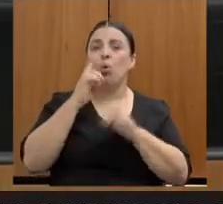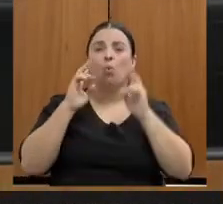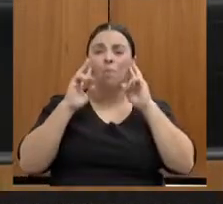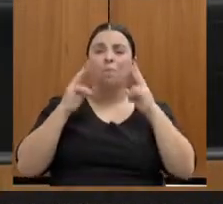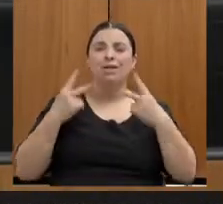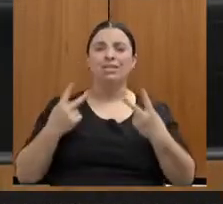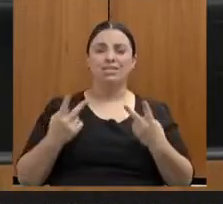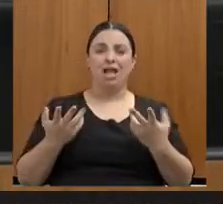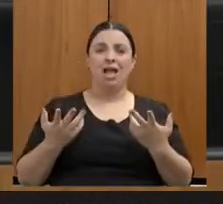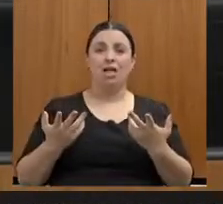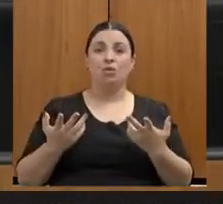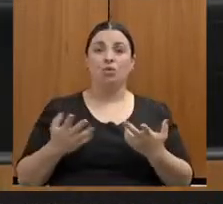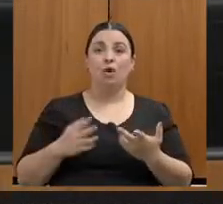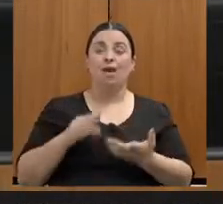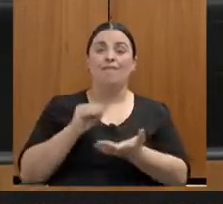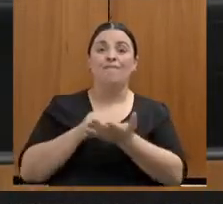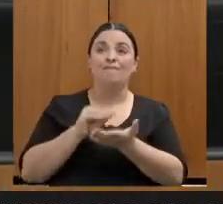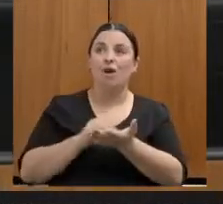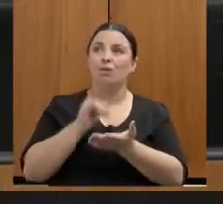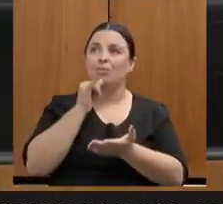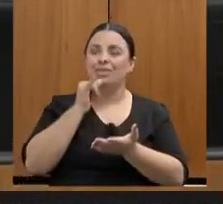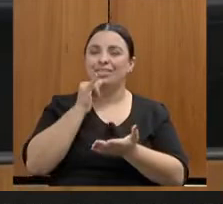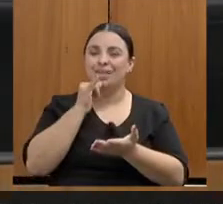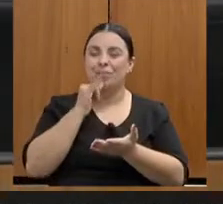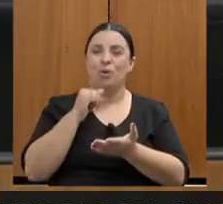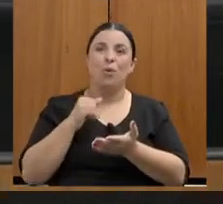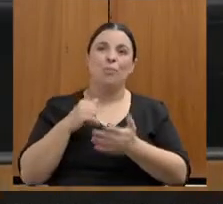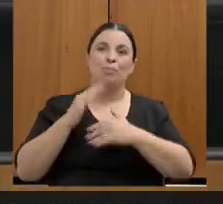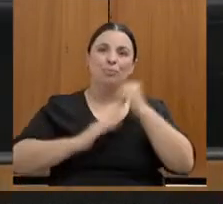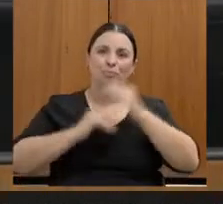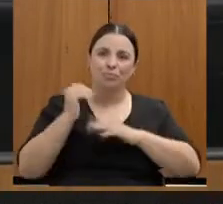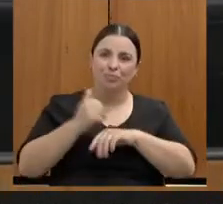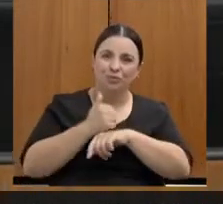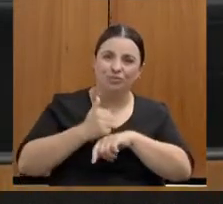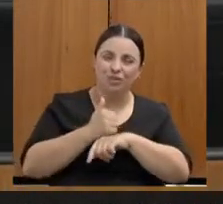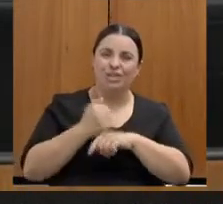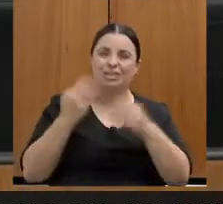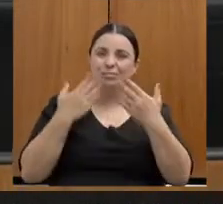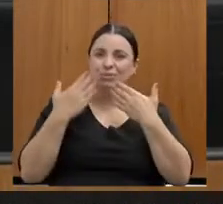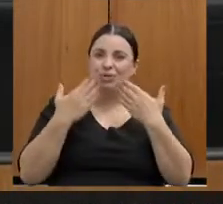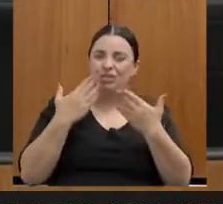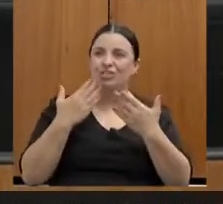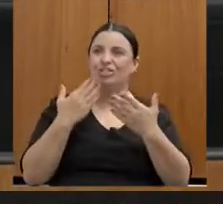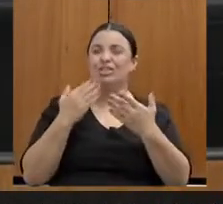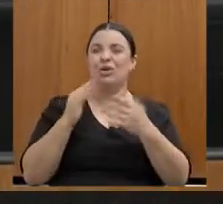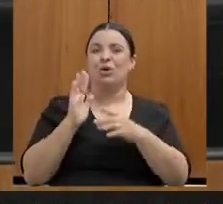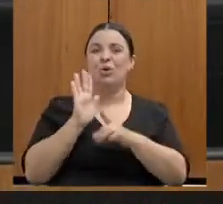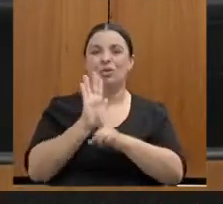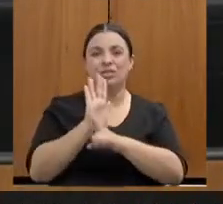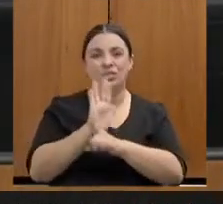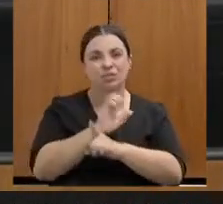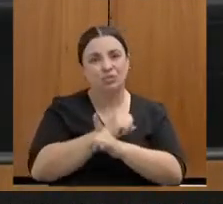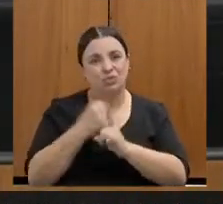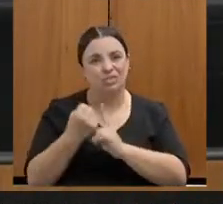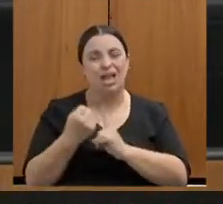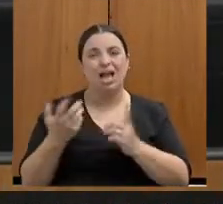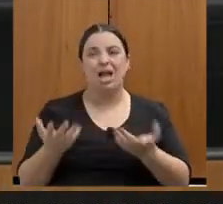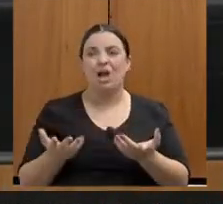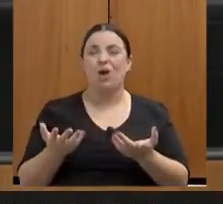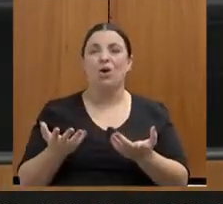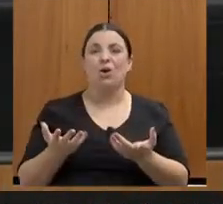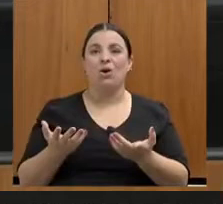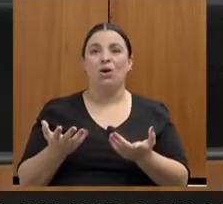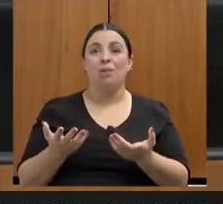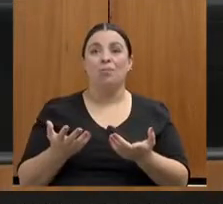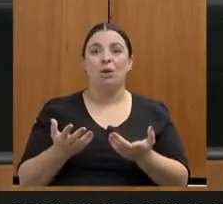ausência de profissionais, como da área da psicologia, da área do serviço social, para uma escuta mais sensível, uma